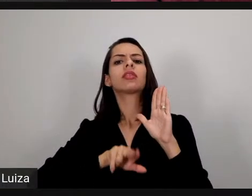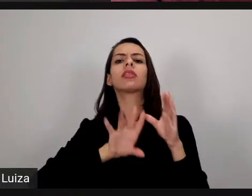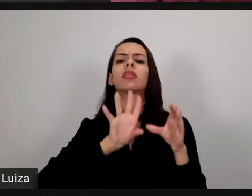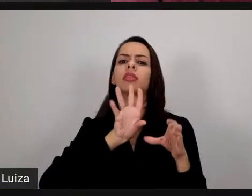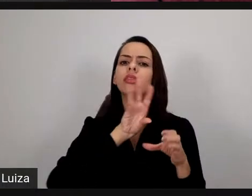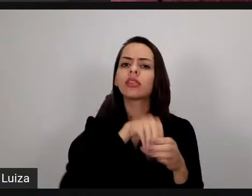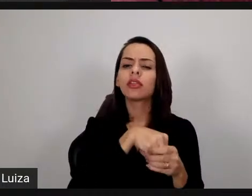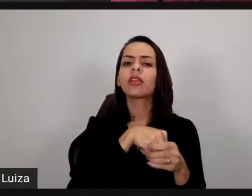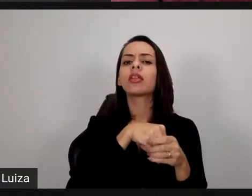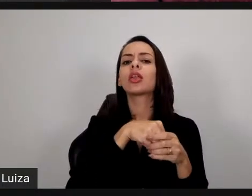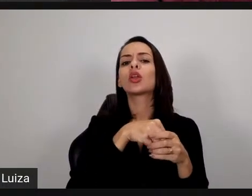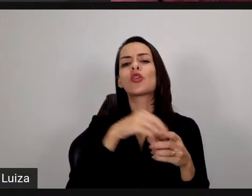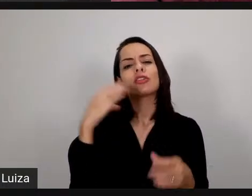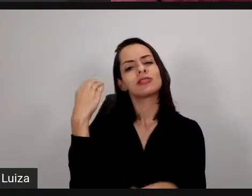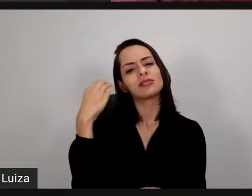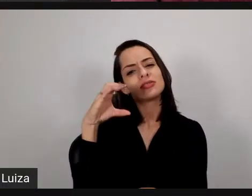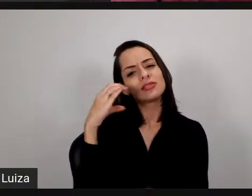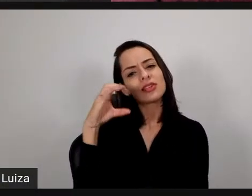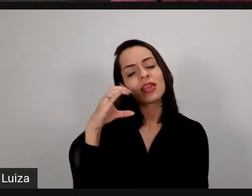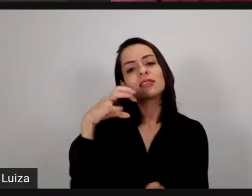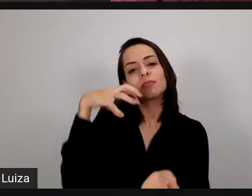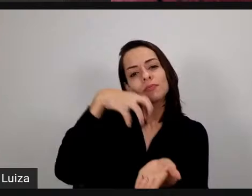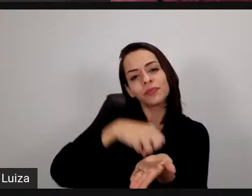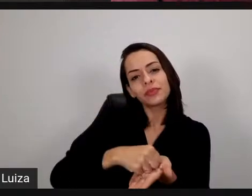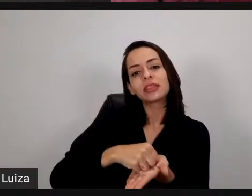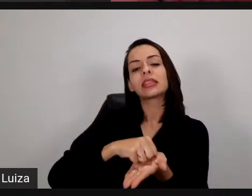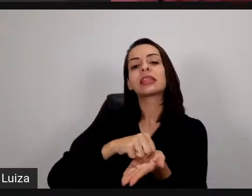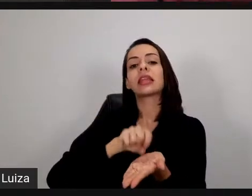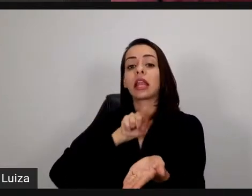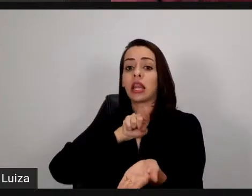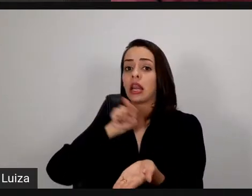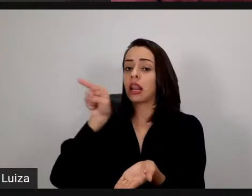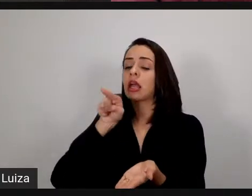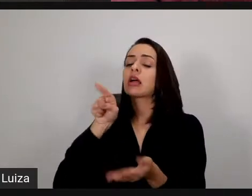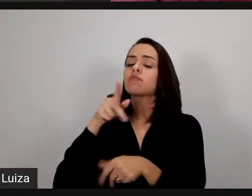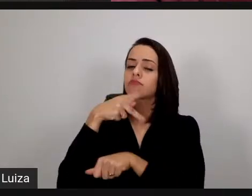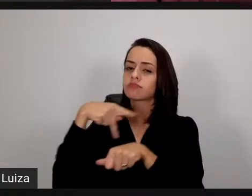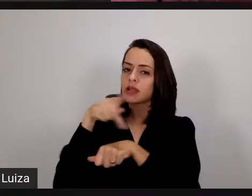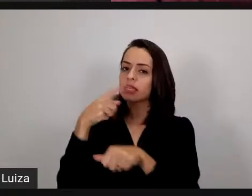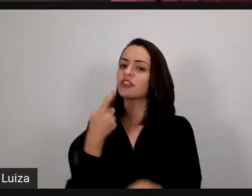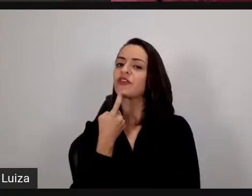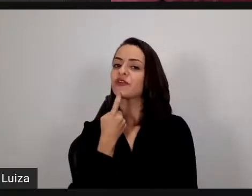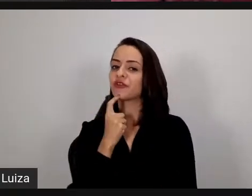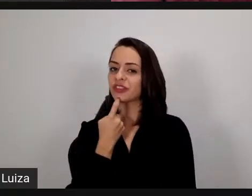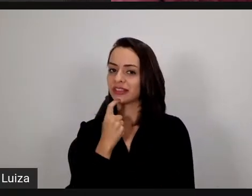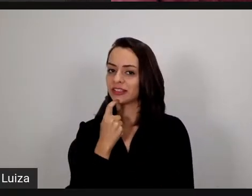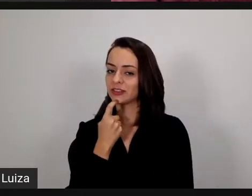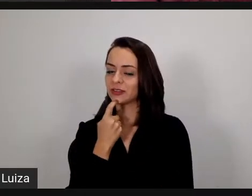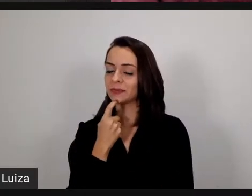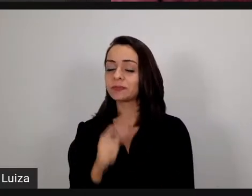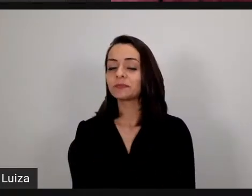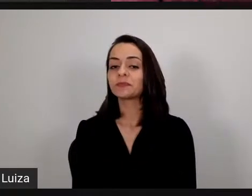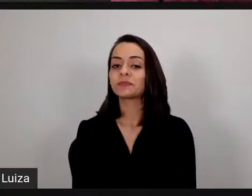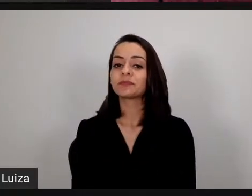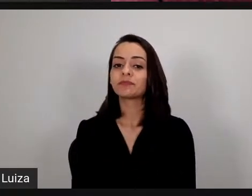de ciências aplicadas, de Tampere e Ramelina, Ambas na Finlândia. E aí a gente começa se perguntando assim,